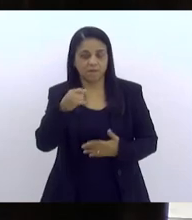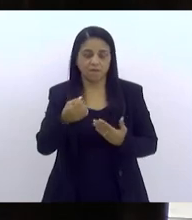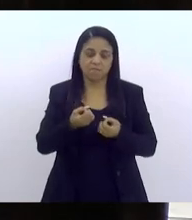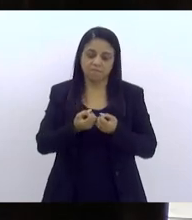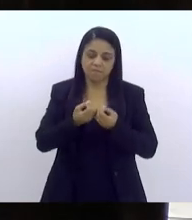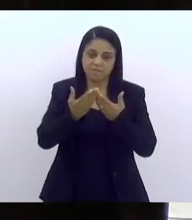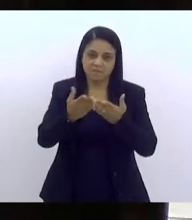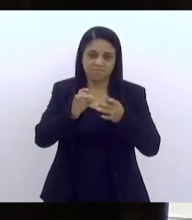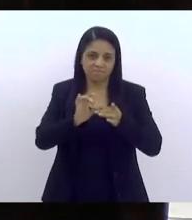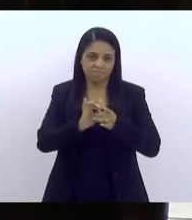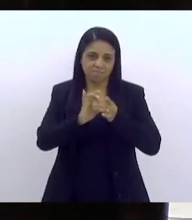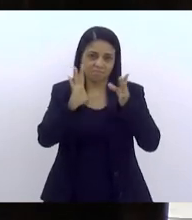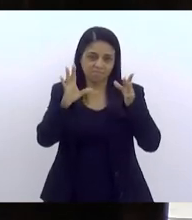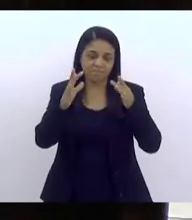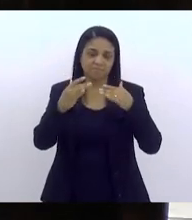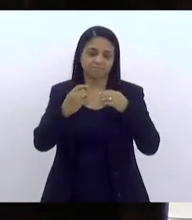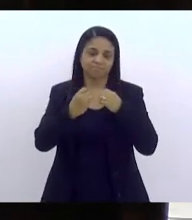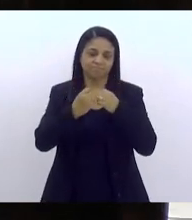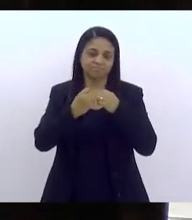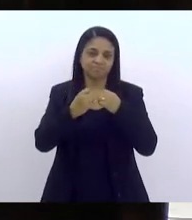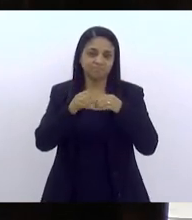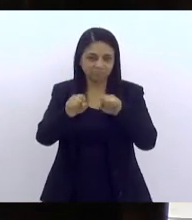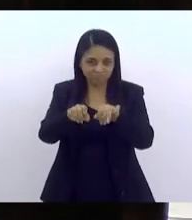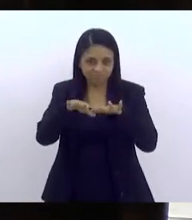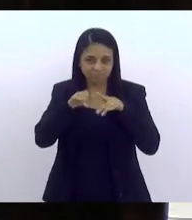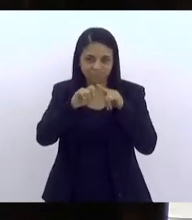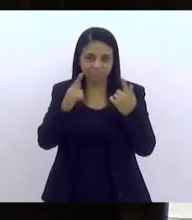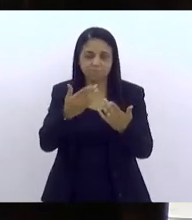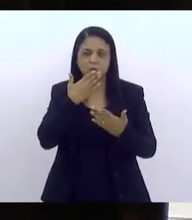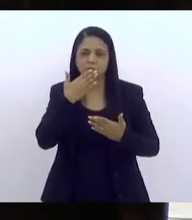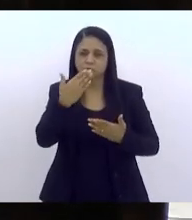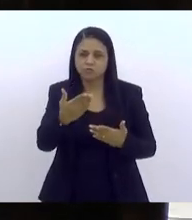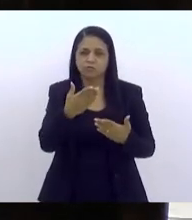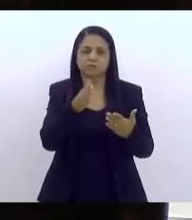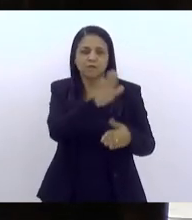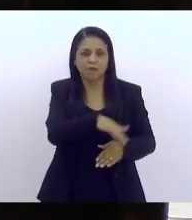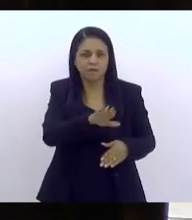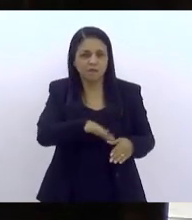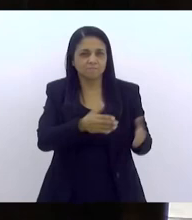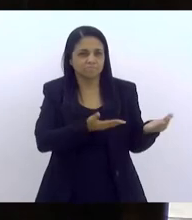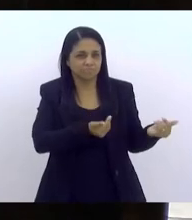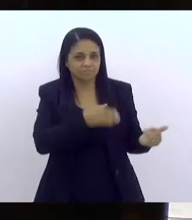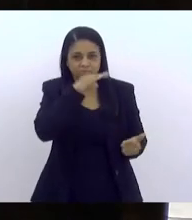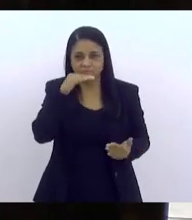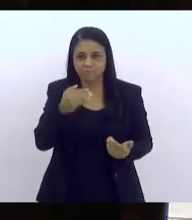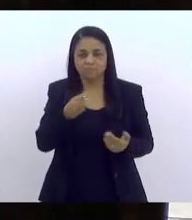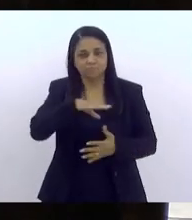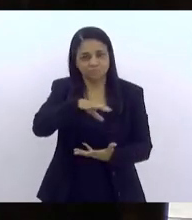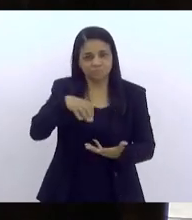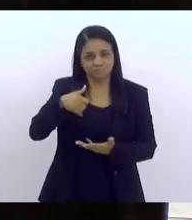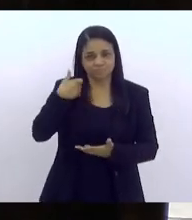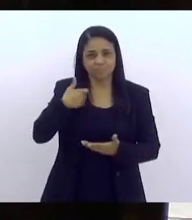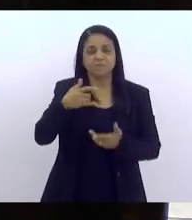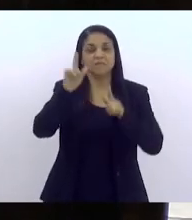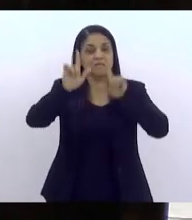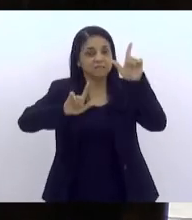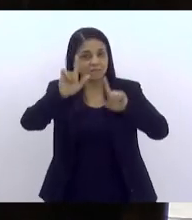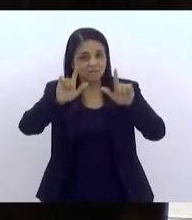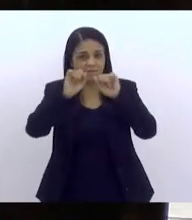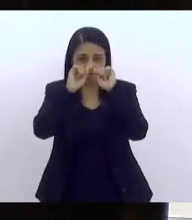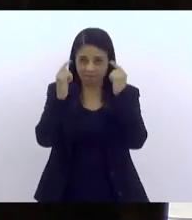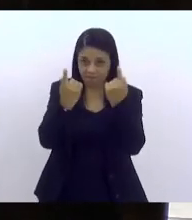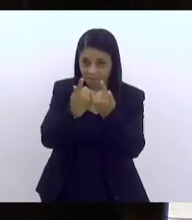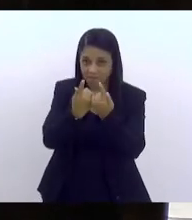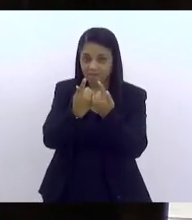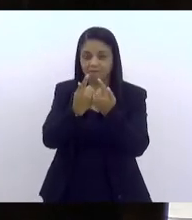da comissão da criança, adolescente e da pessoa idosa. Agradecer mais uma vez a TV Alerje, a